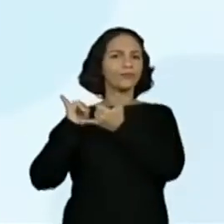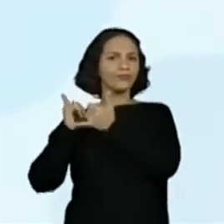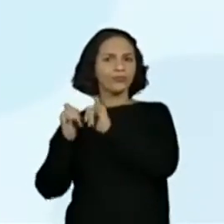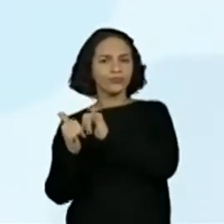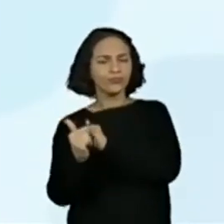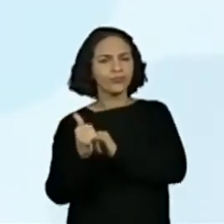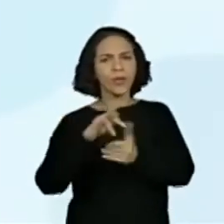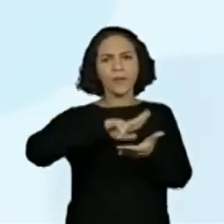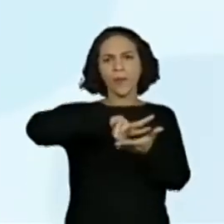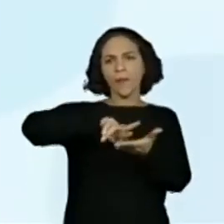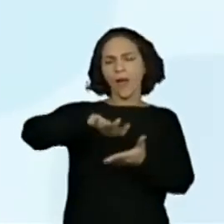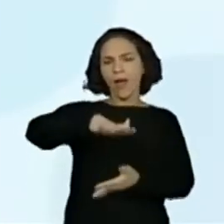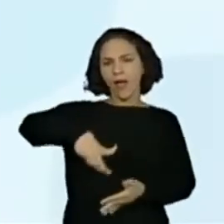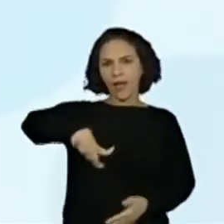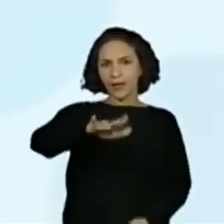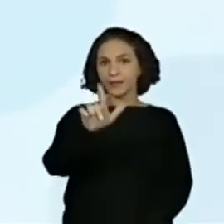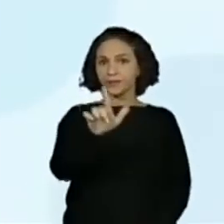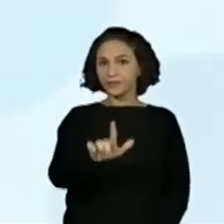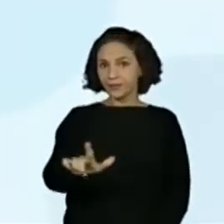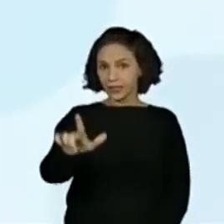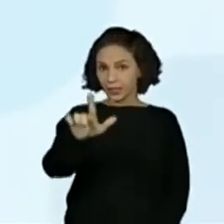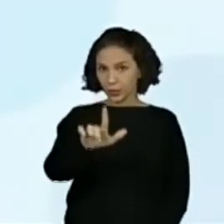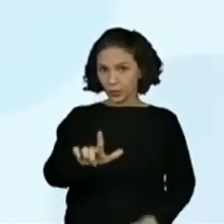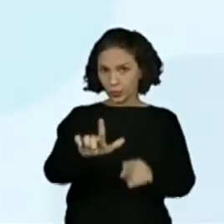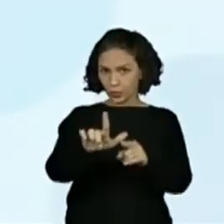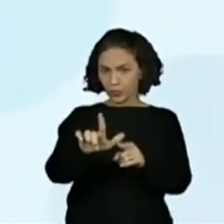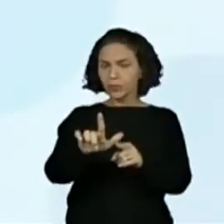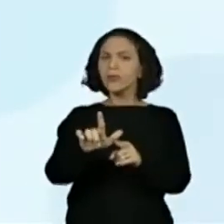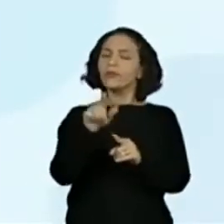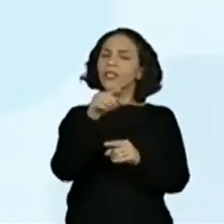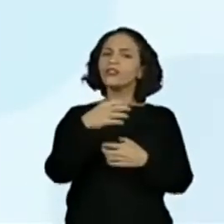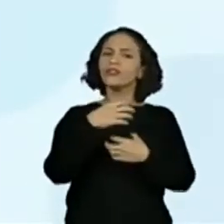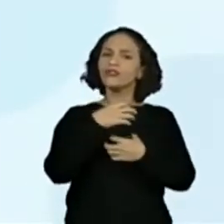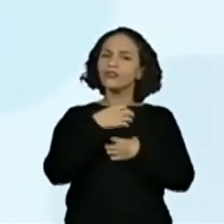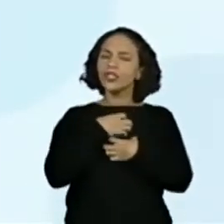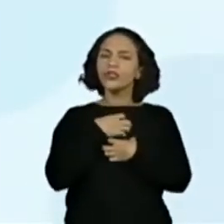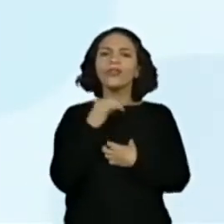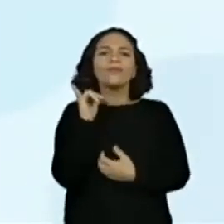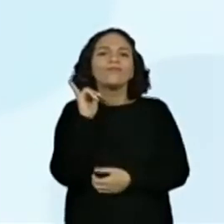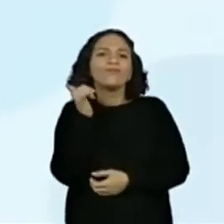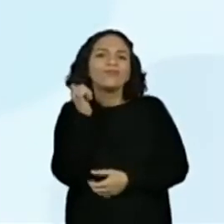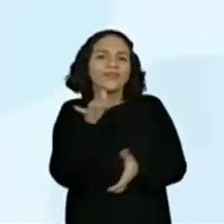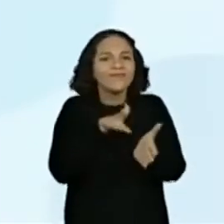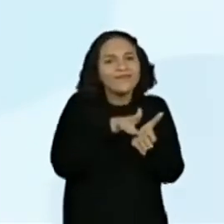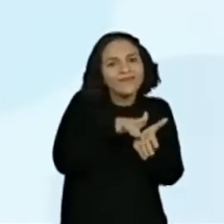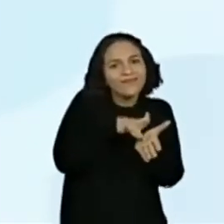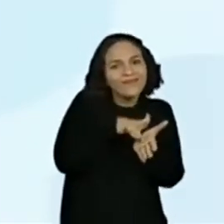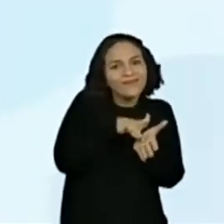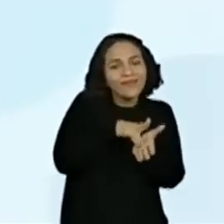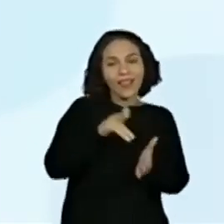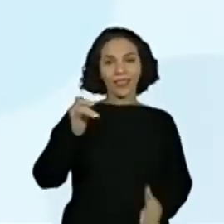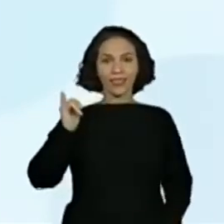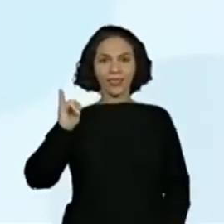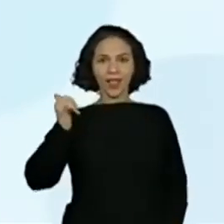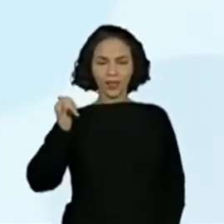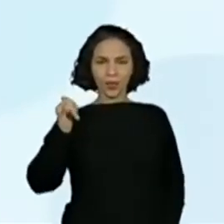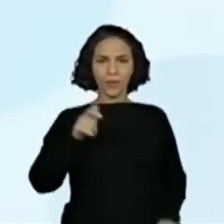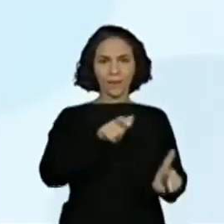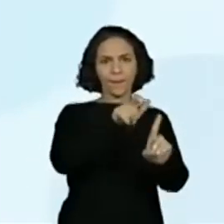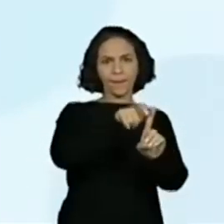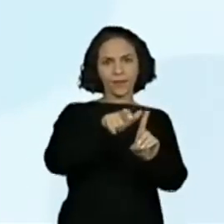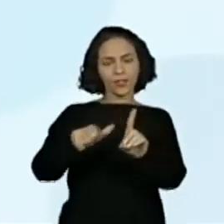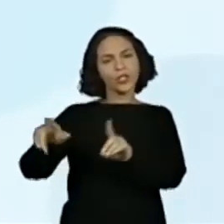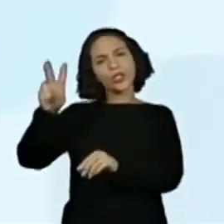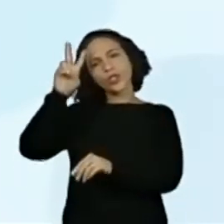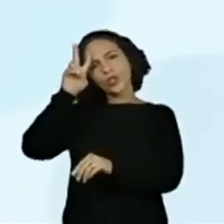artístico literário. Mantendo os elementos próprios da narrativa, ficcionais, narrador, personagem, enredo,